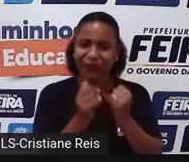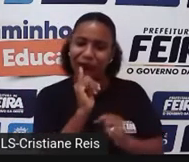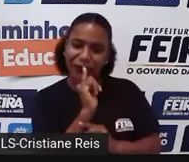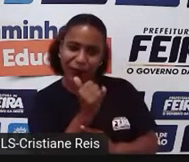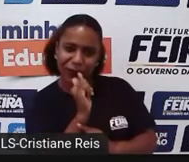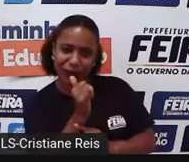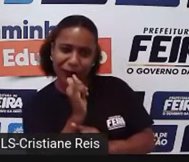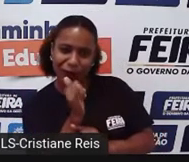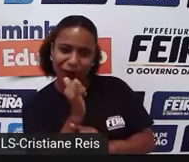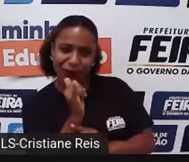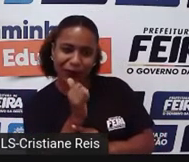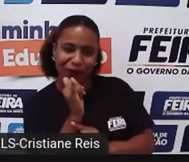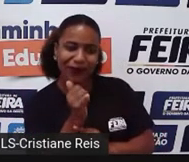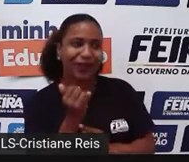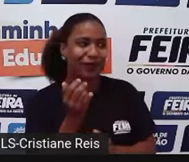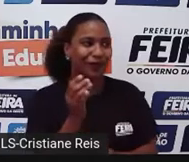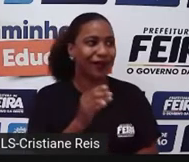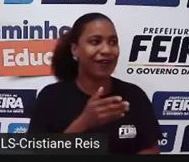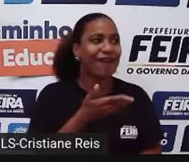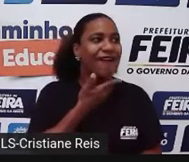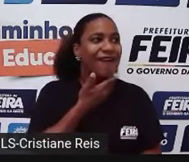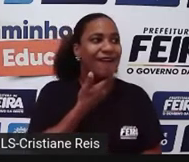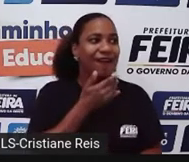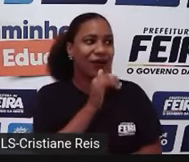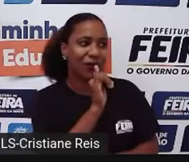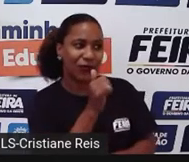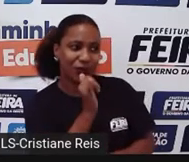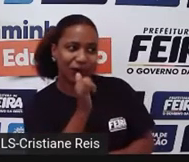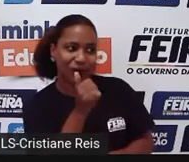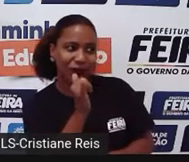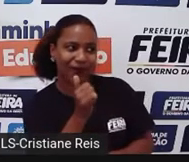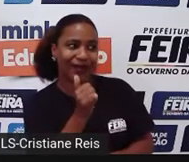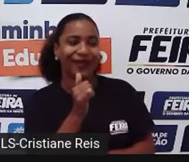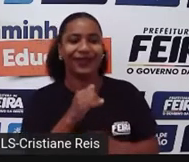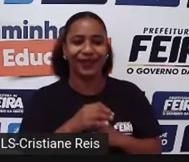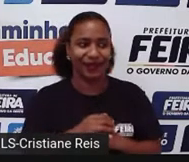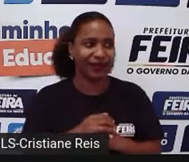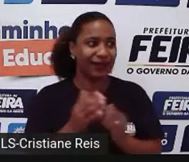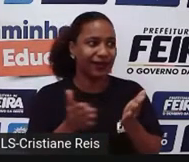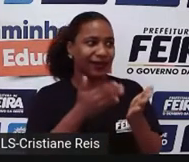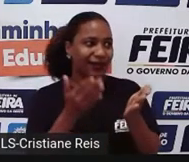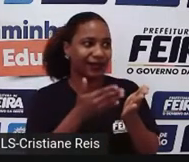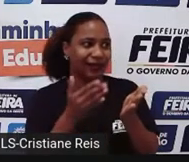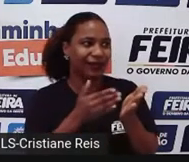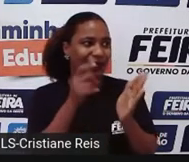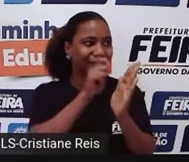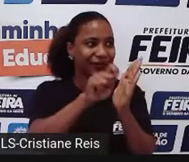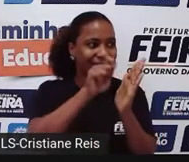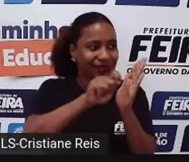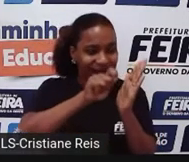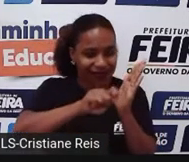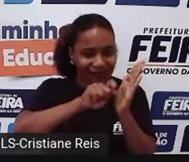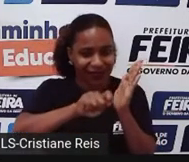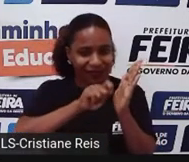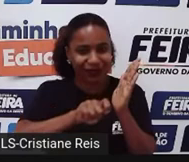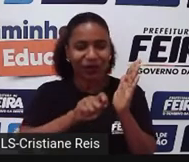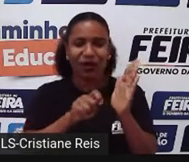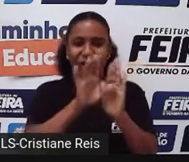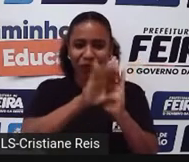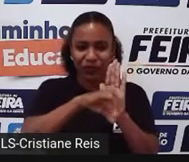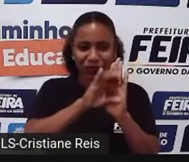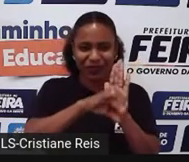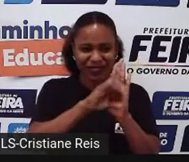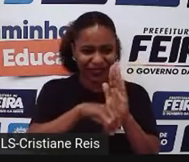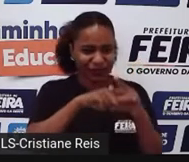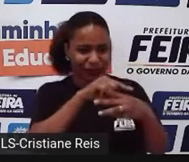que é o que a gente conversa, são as falas, e escrita, o que está nos livros, esses conceitos, eles são, assim, é o